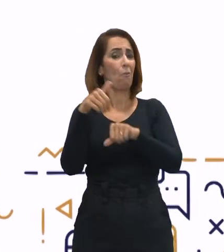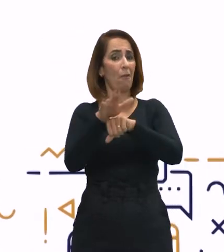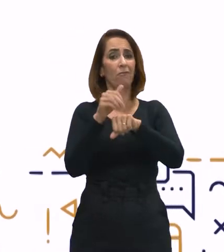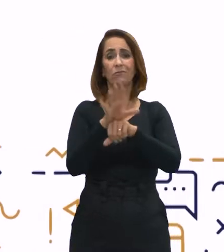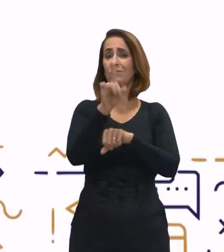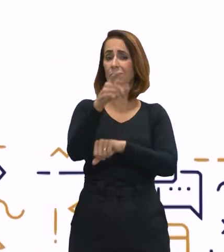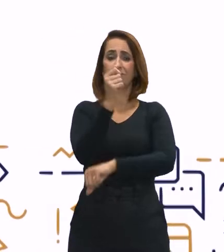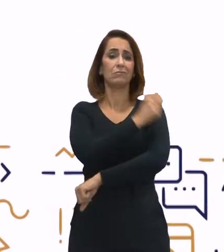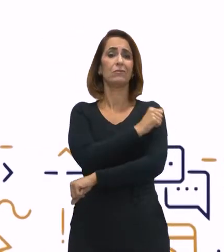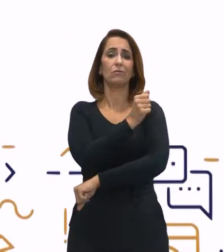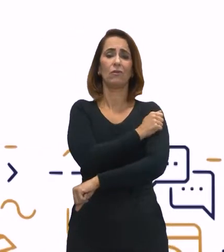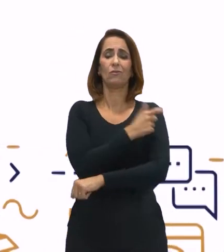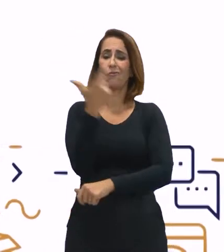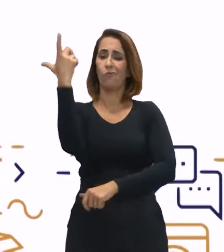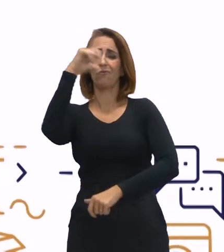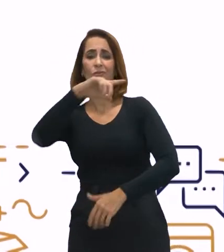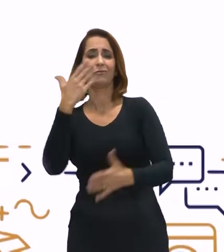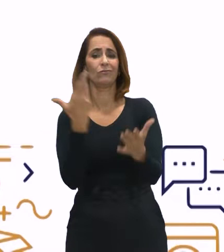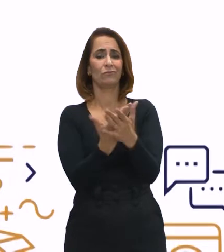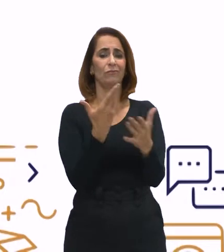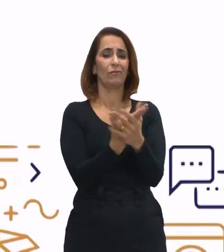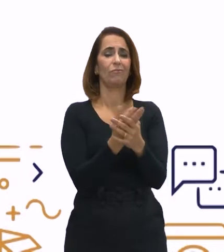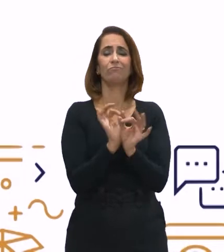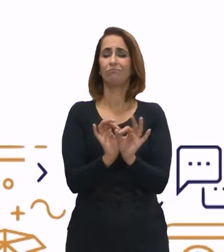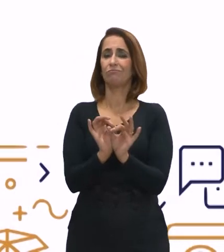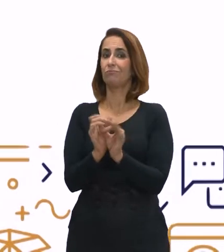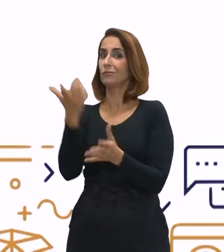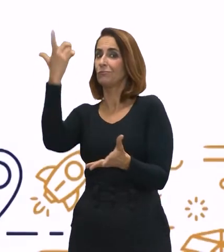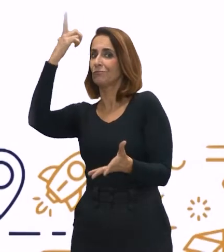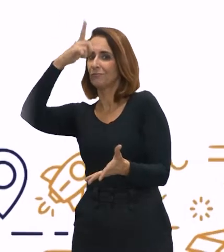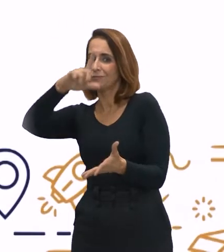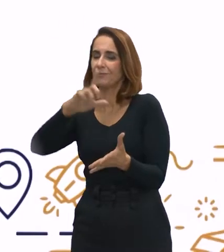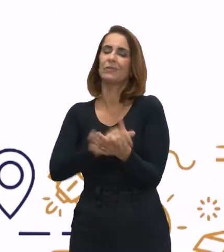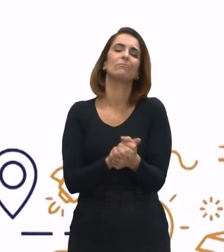para que o estudante consiga estudar, consiga